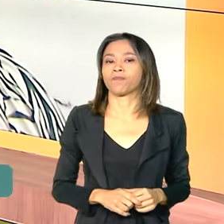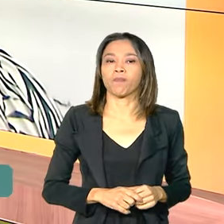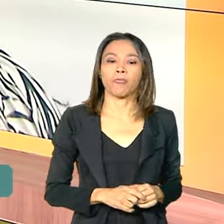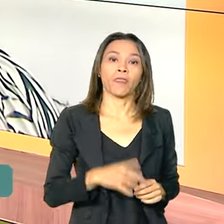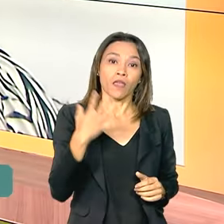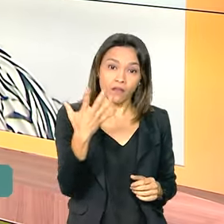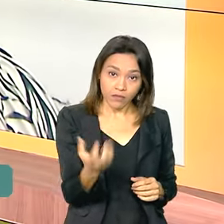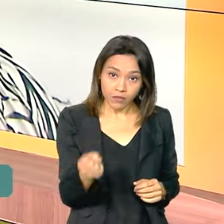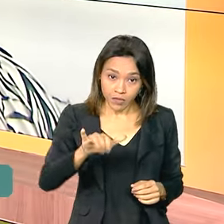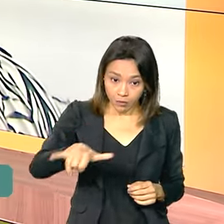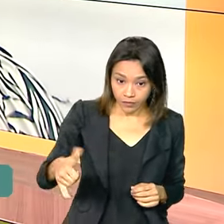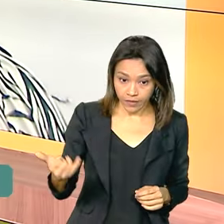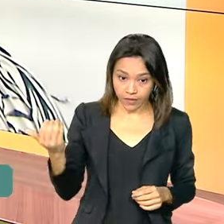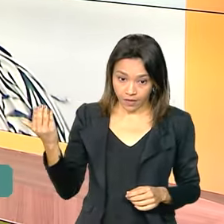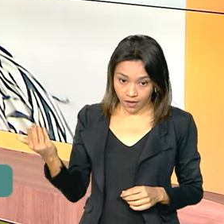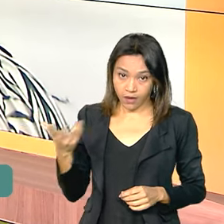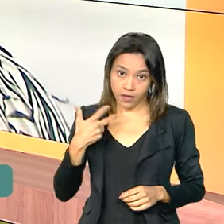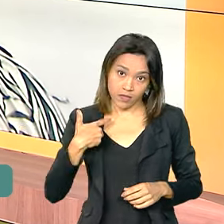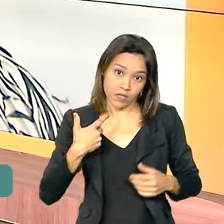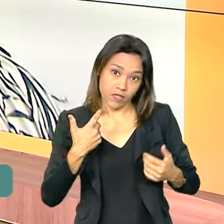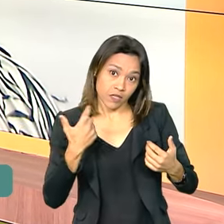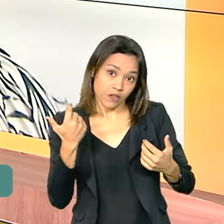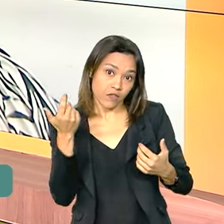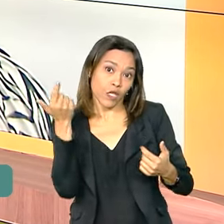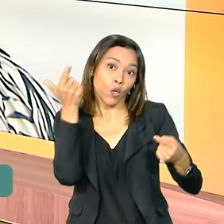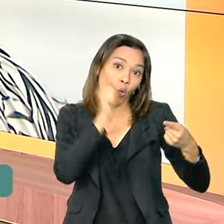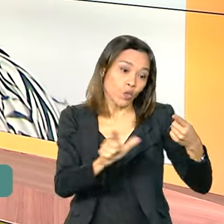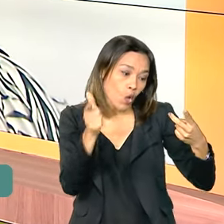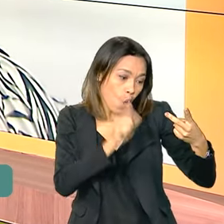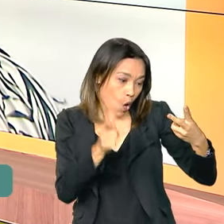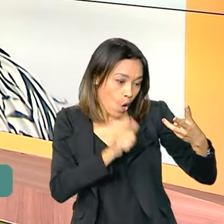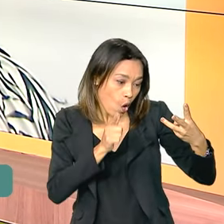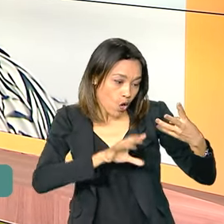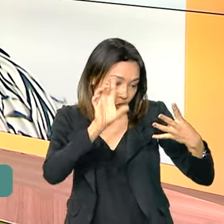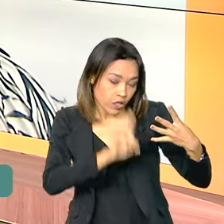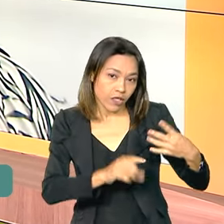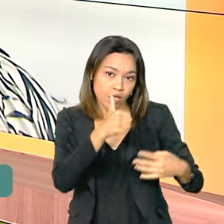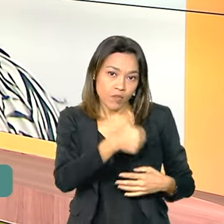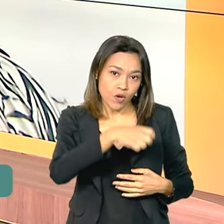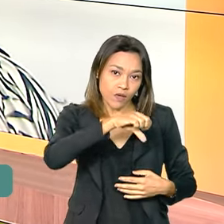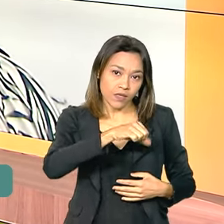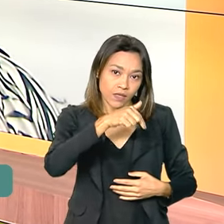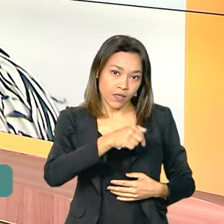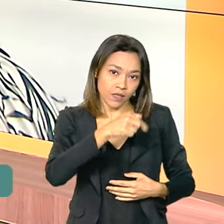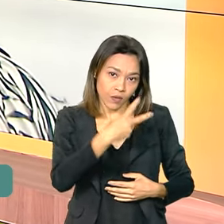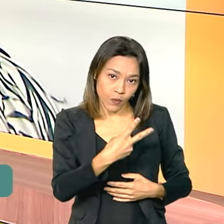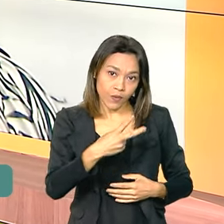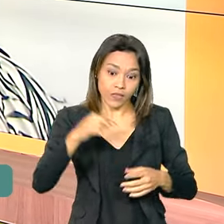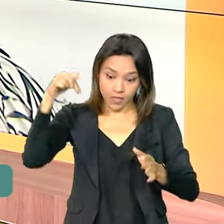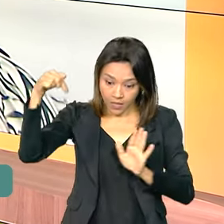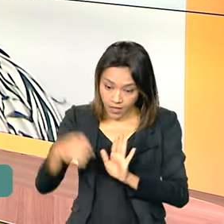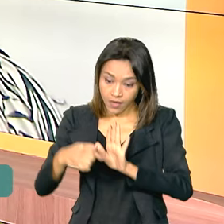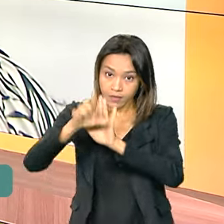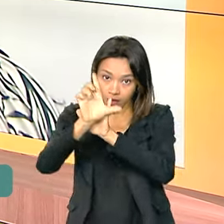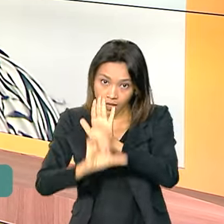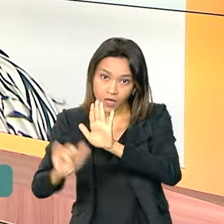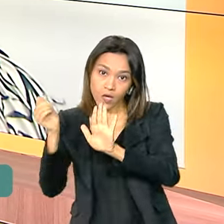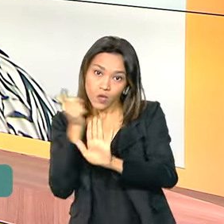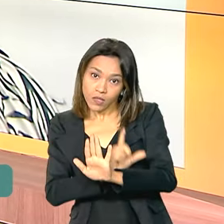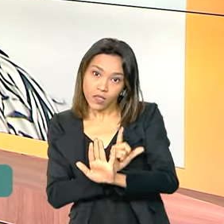que a senhora falou desses direitos adquiridos aí, tanto em 1972 quanto nesta lei, para